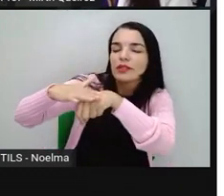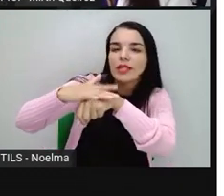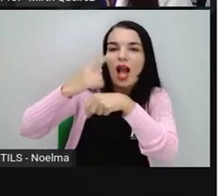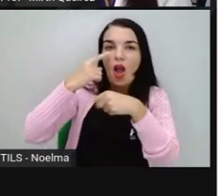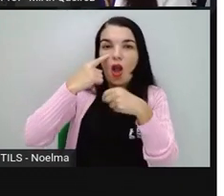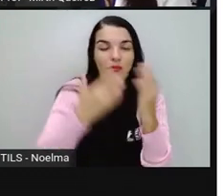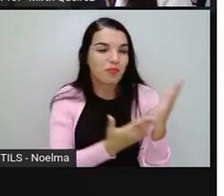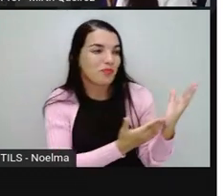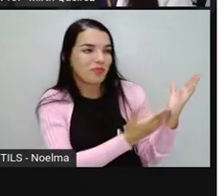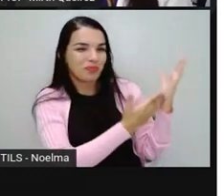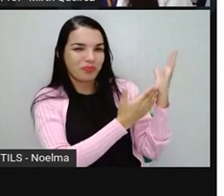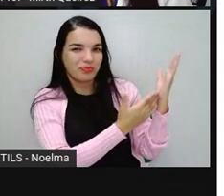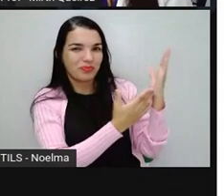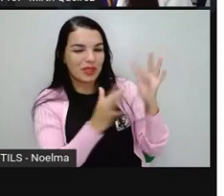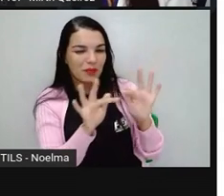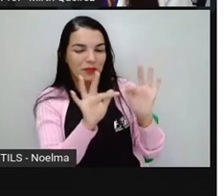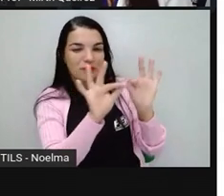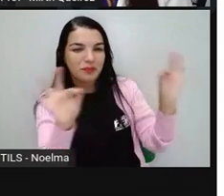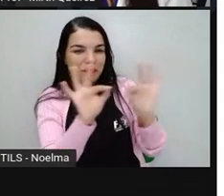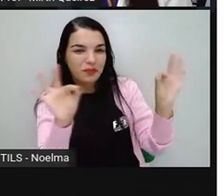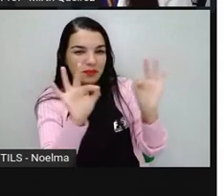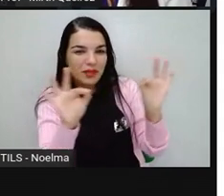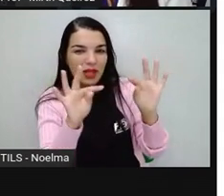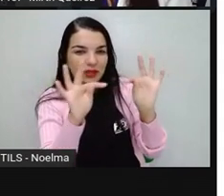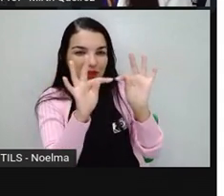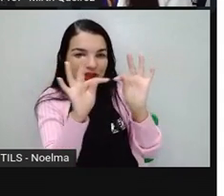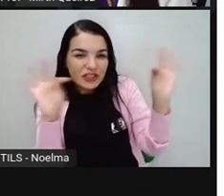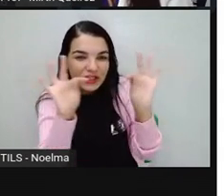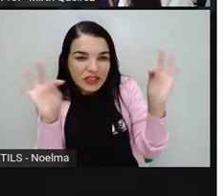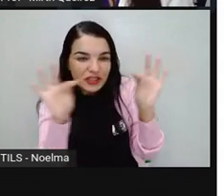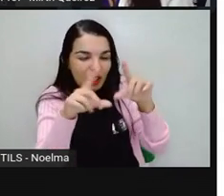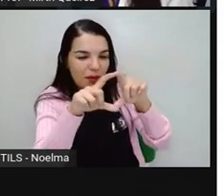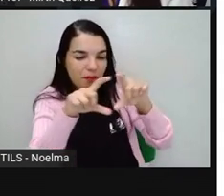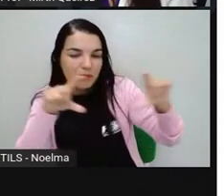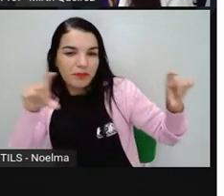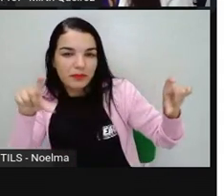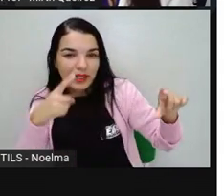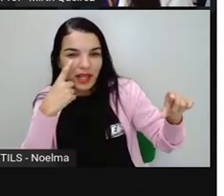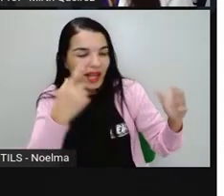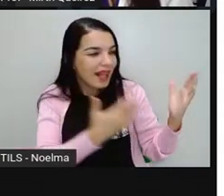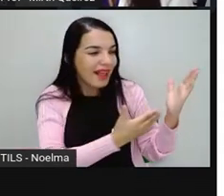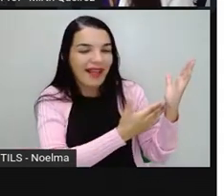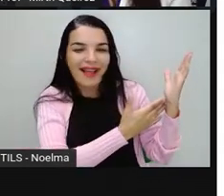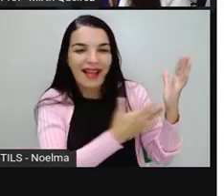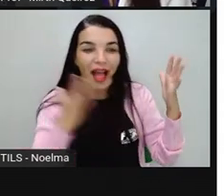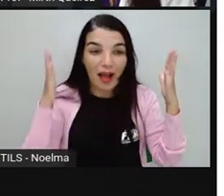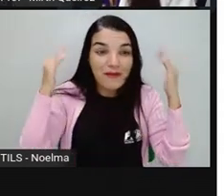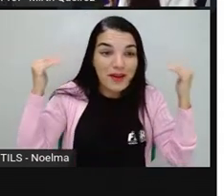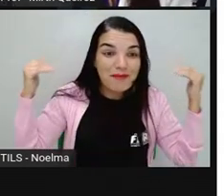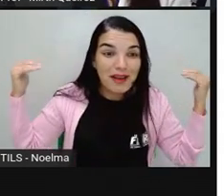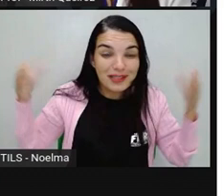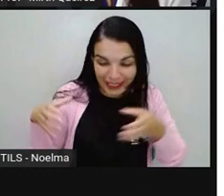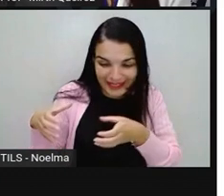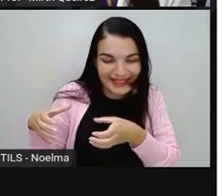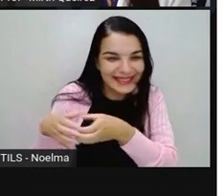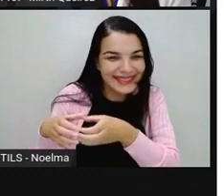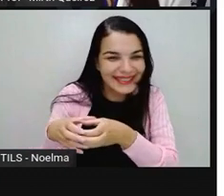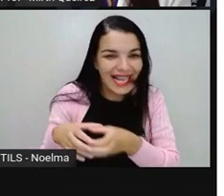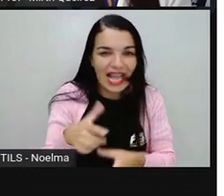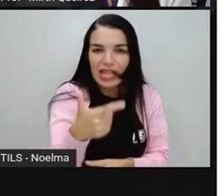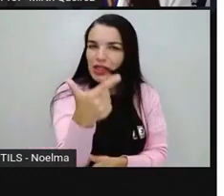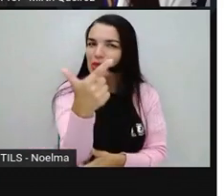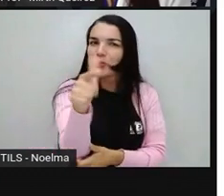de Maurício Souza, da turma da Mônica. Turminha muito famosa. Onde nessa tirinha aqui não tem nenhuma